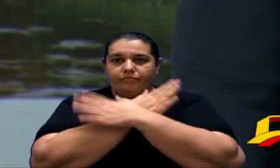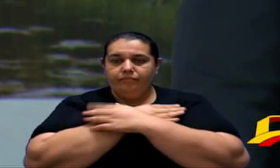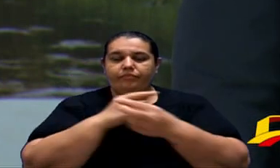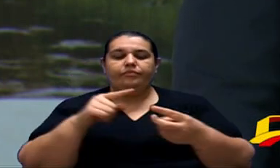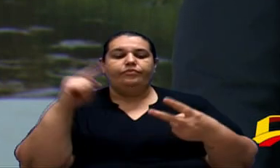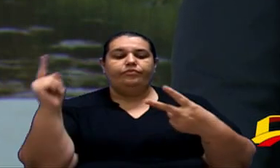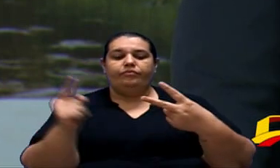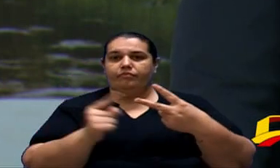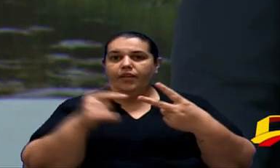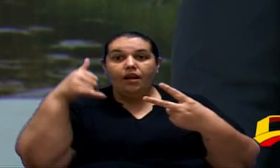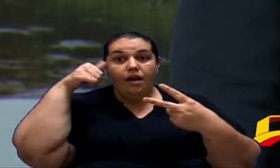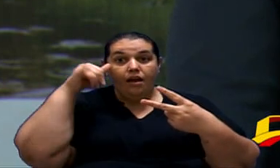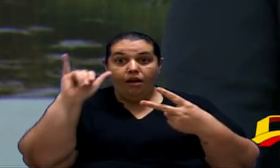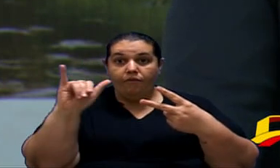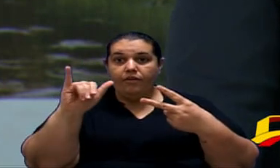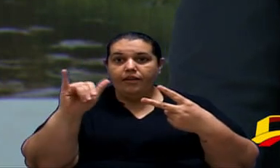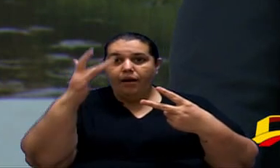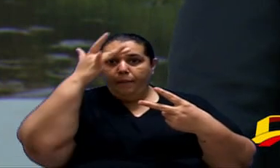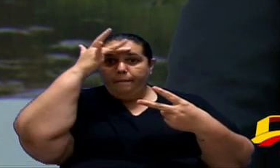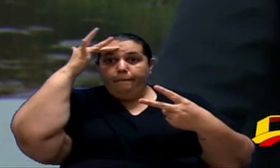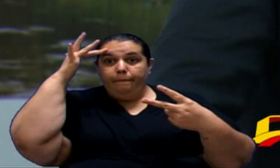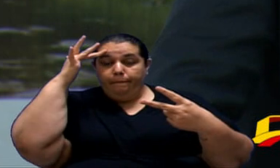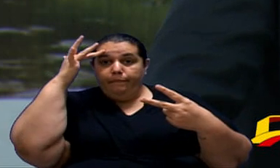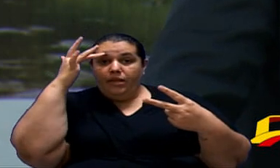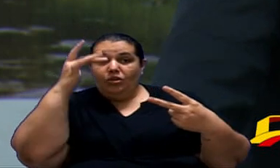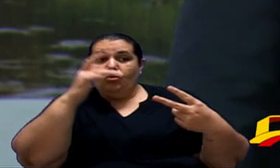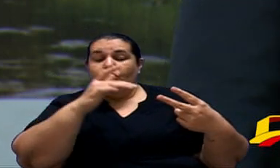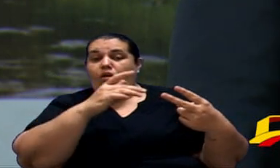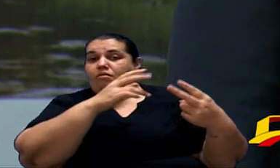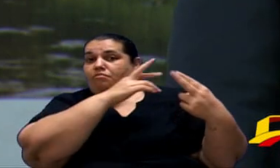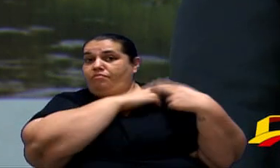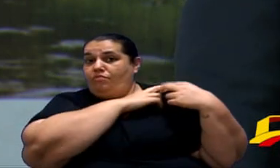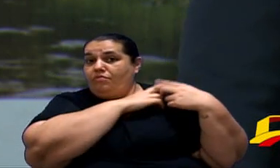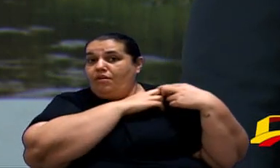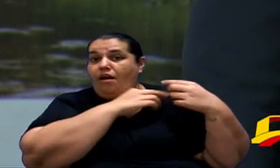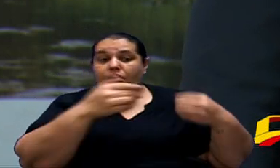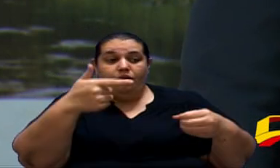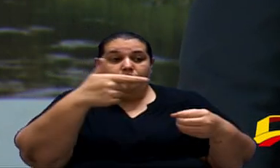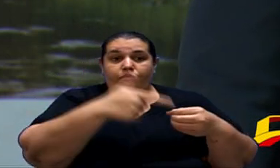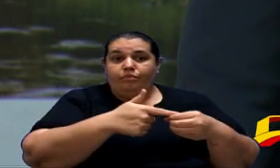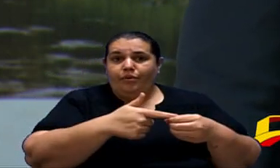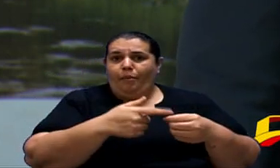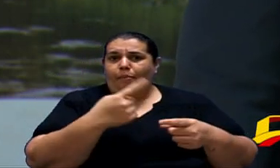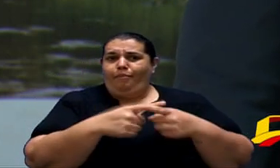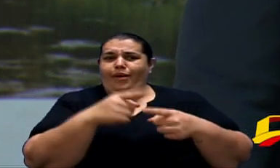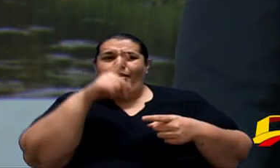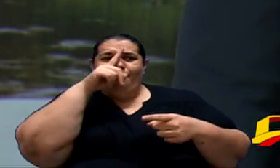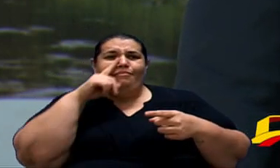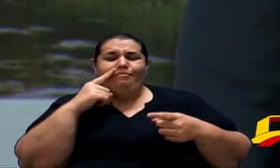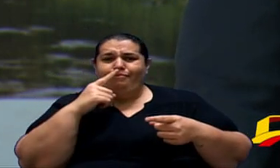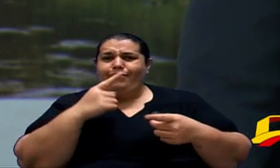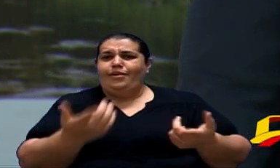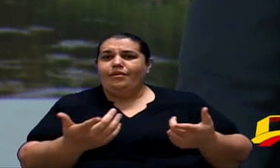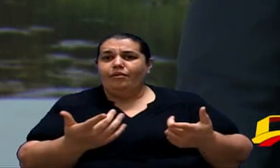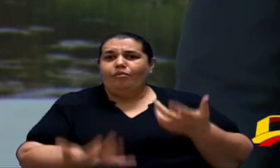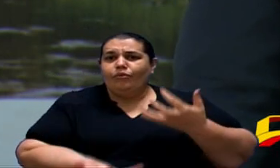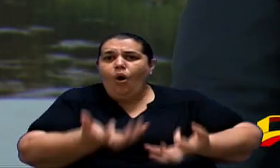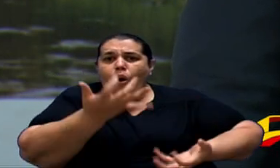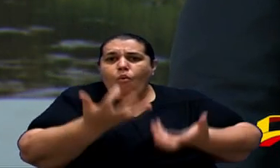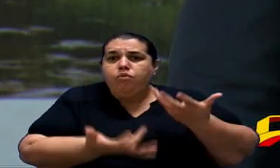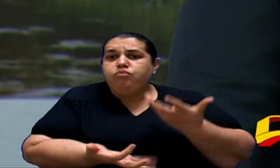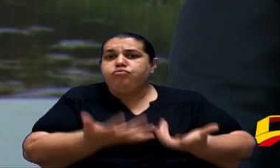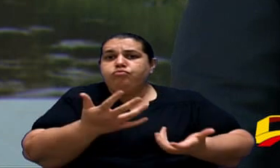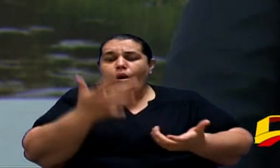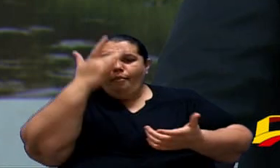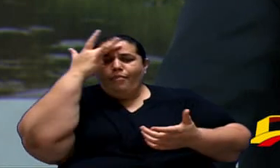evitar colocar o consumidor com produtos perigosos e tóxicos vezes que trata de material insalubre e as pessoas que